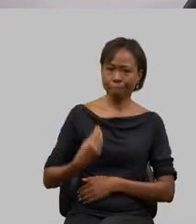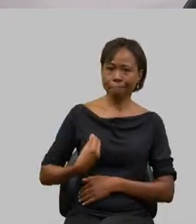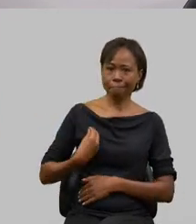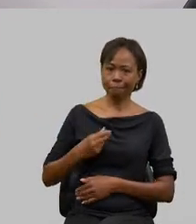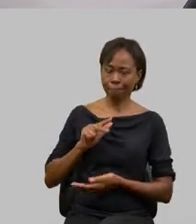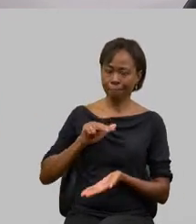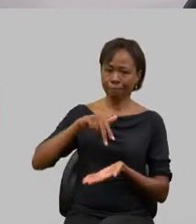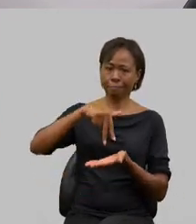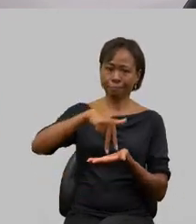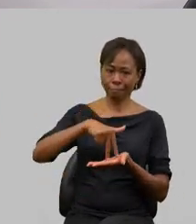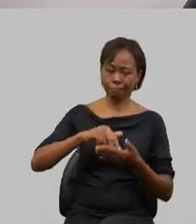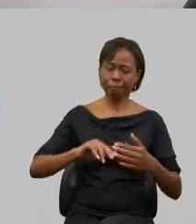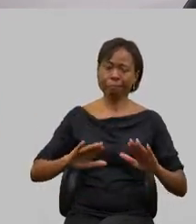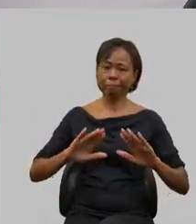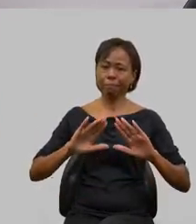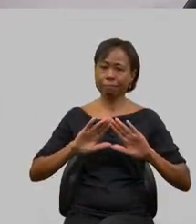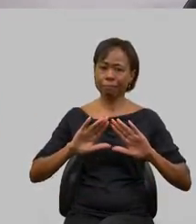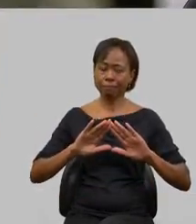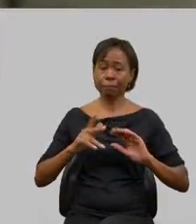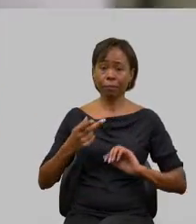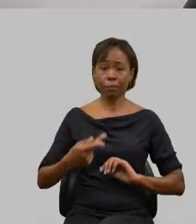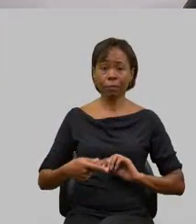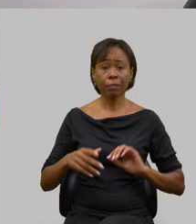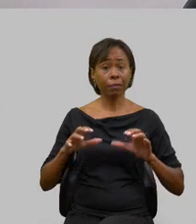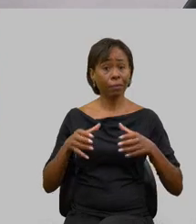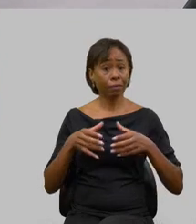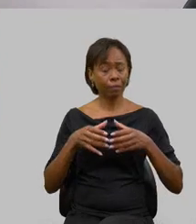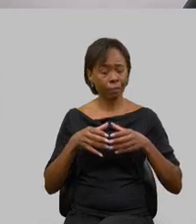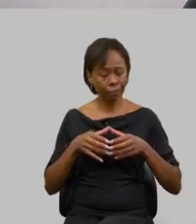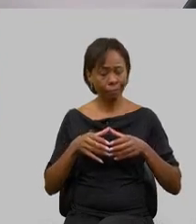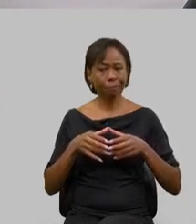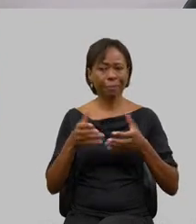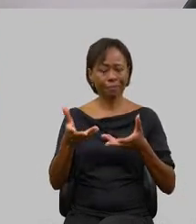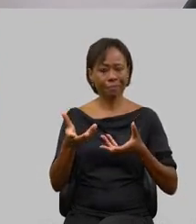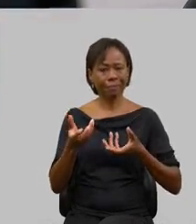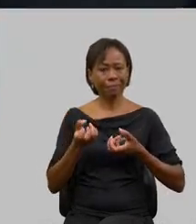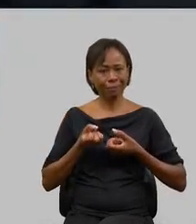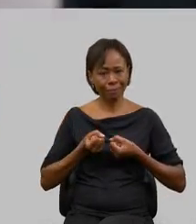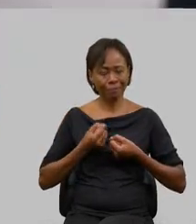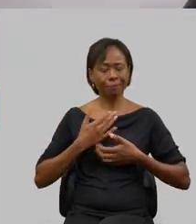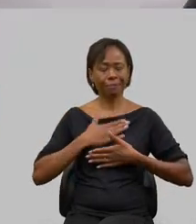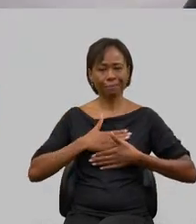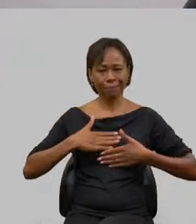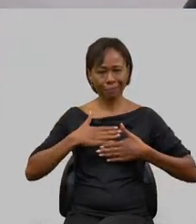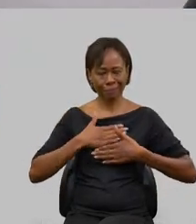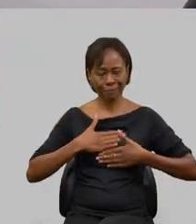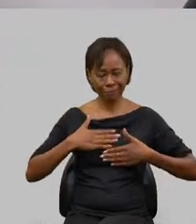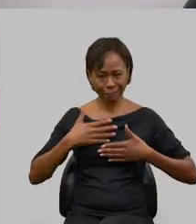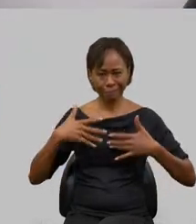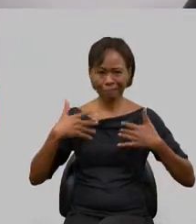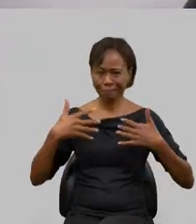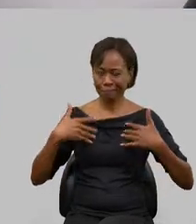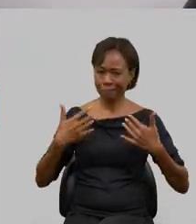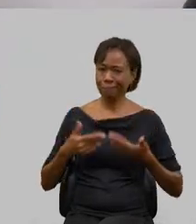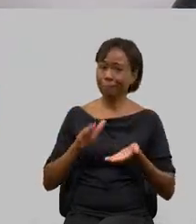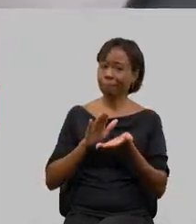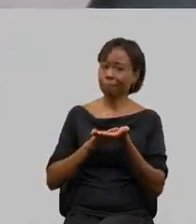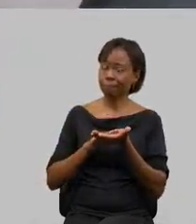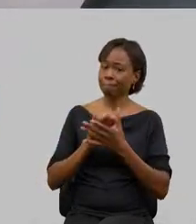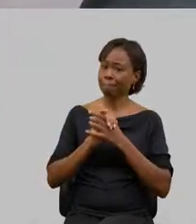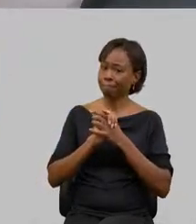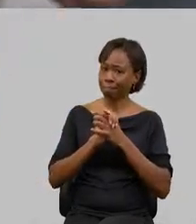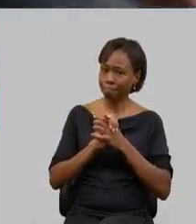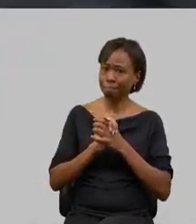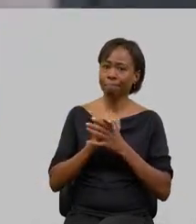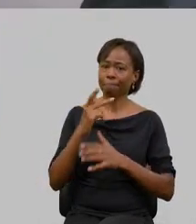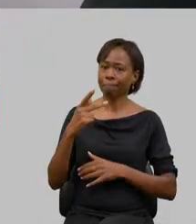casa a comissão te recebe com muita satisfação e alegria e parabeniza pelo seu